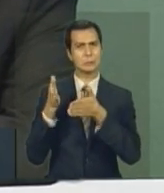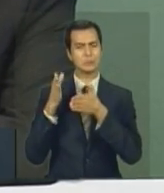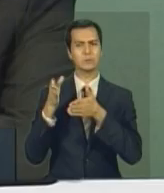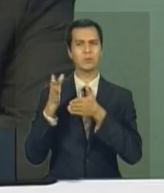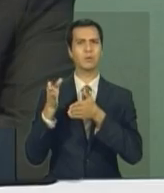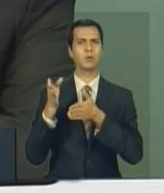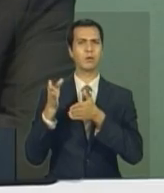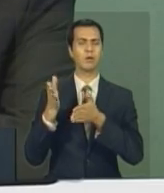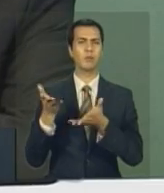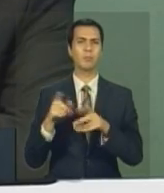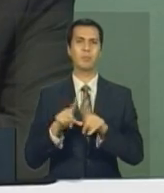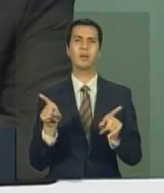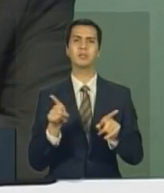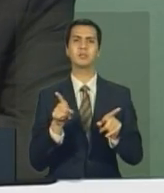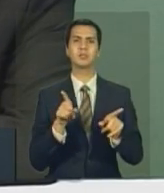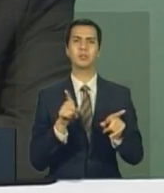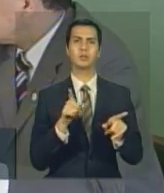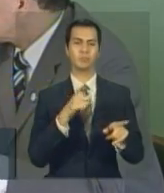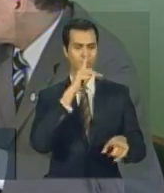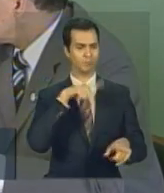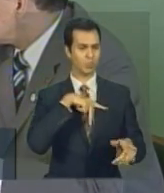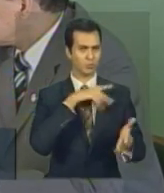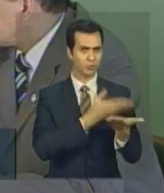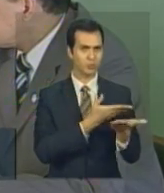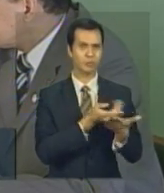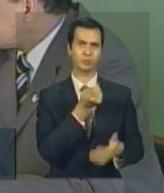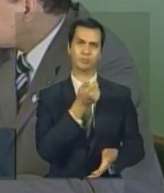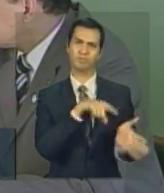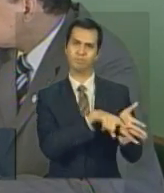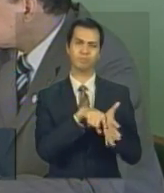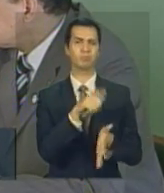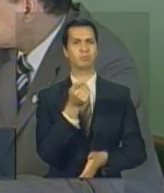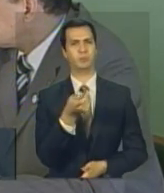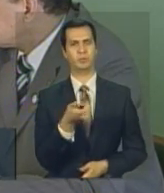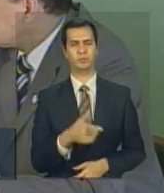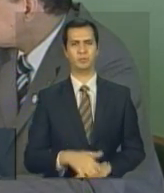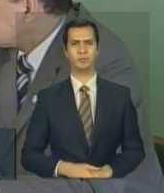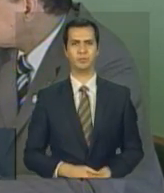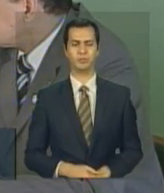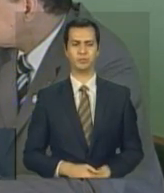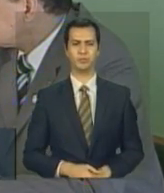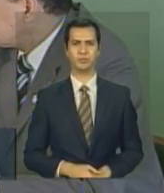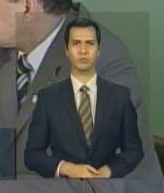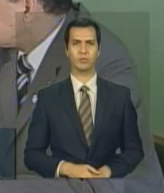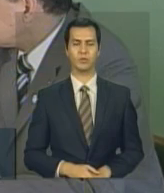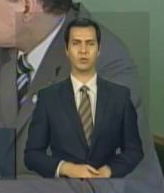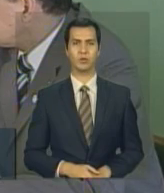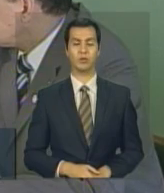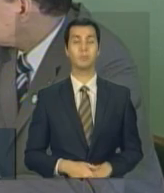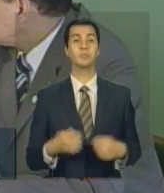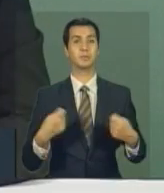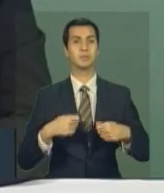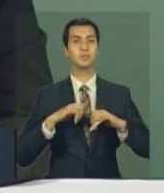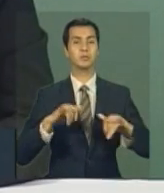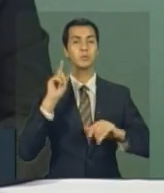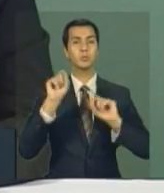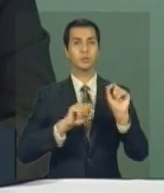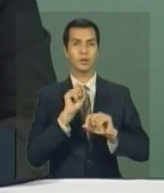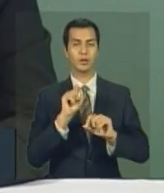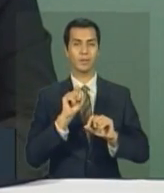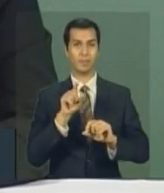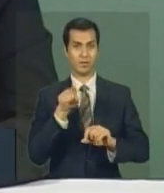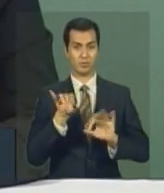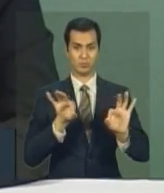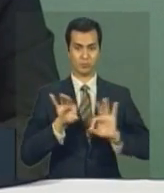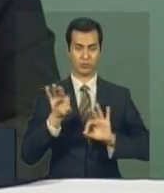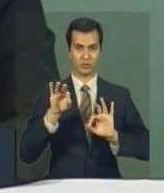vai impactar isso também, em todas as universidades. Agora, é importante o não é um programa com universidades. É uma relação de